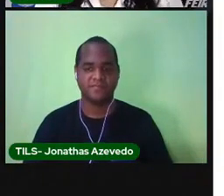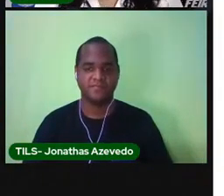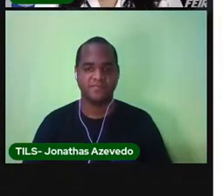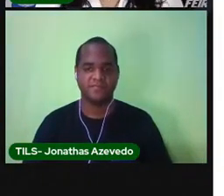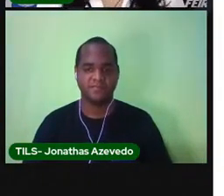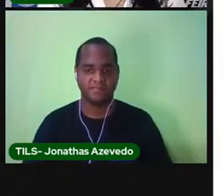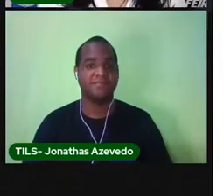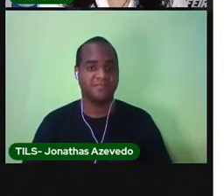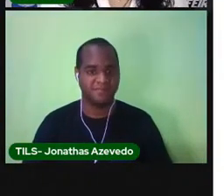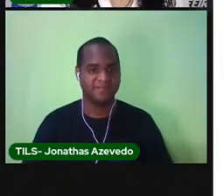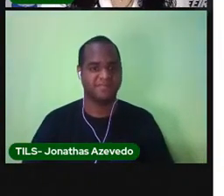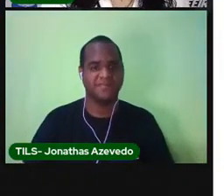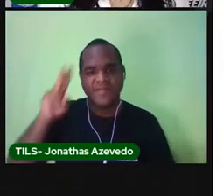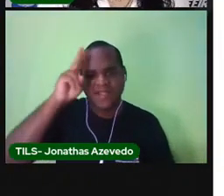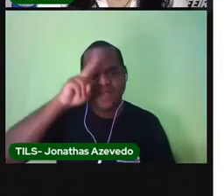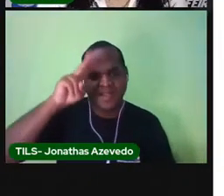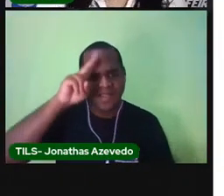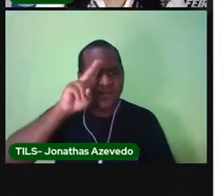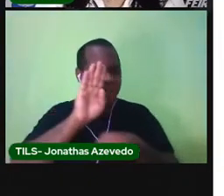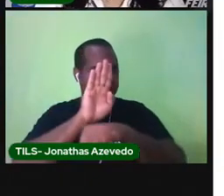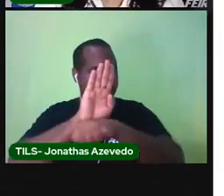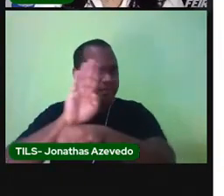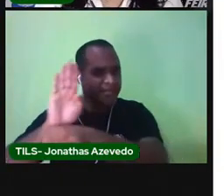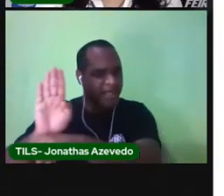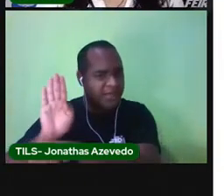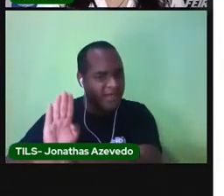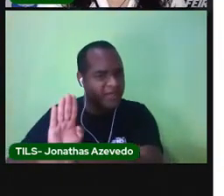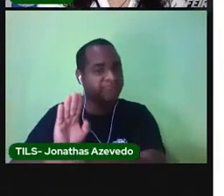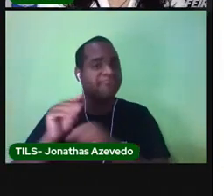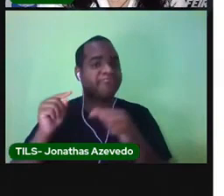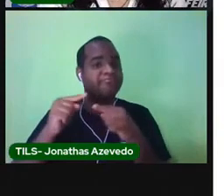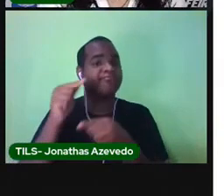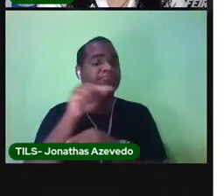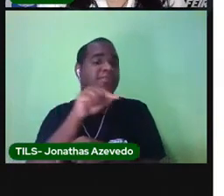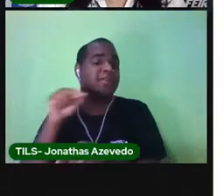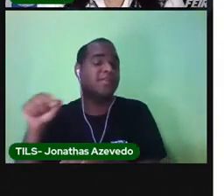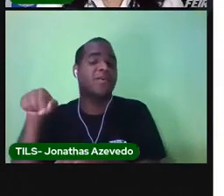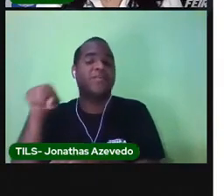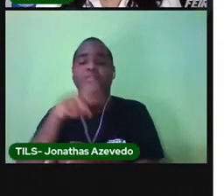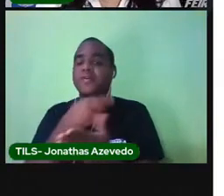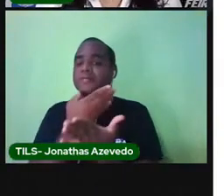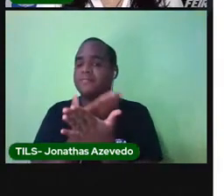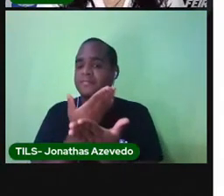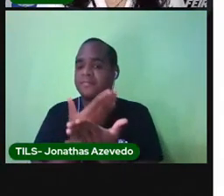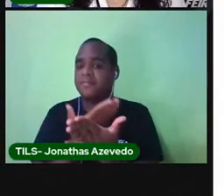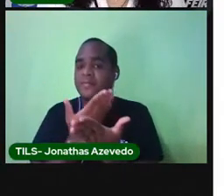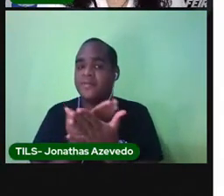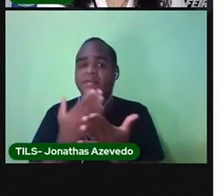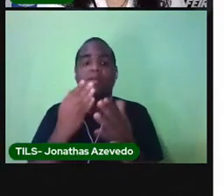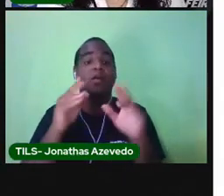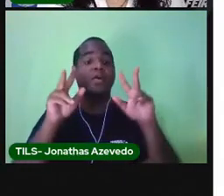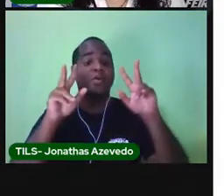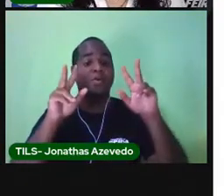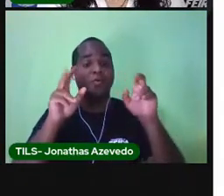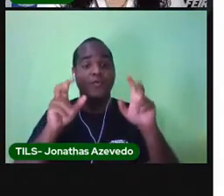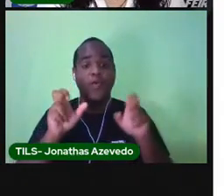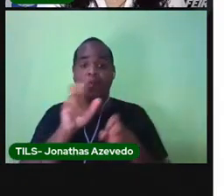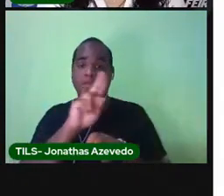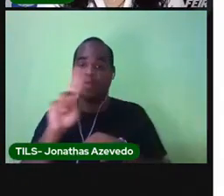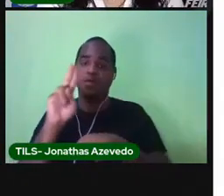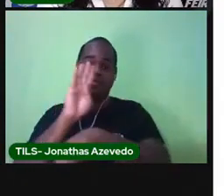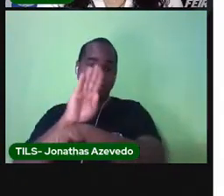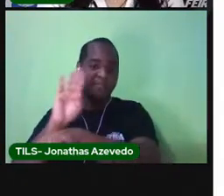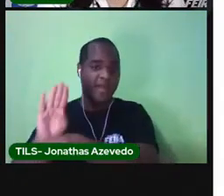Você lembra o que são os bairros? Essa semana, nós estudamos o nome de alguns bairros da cidade.